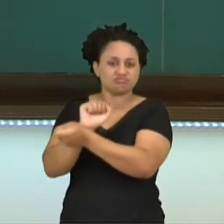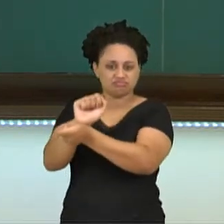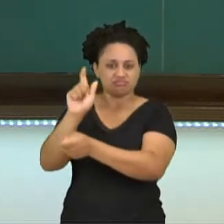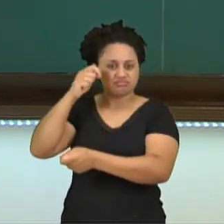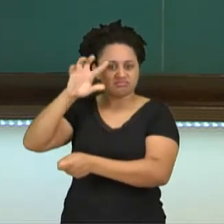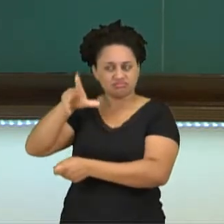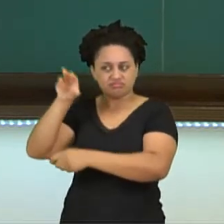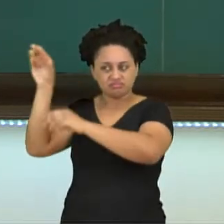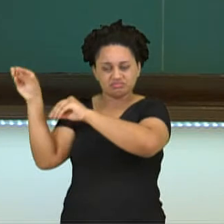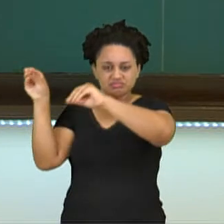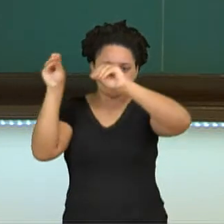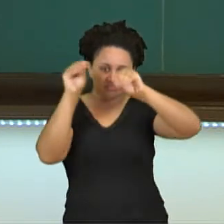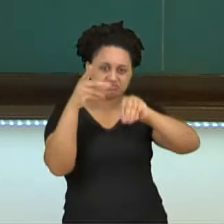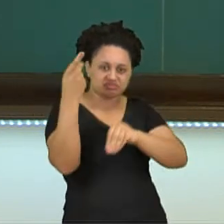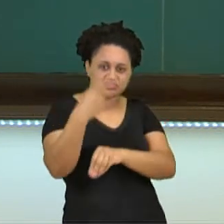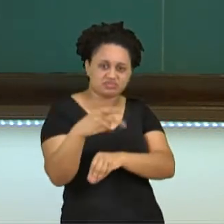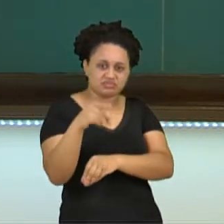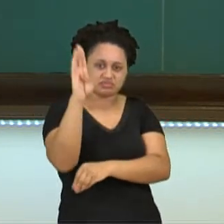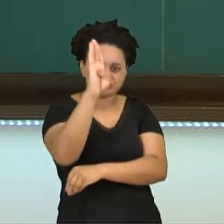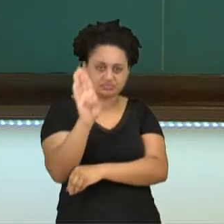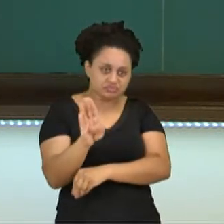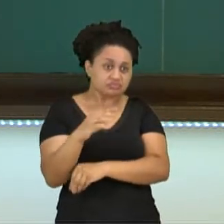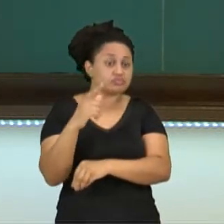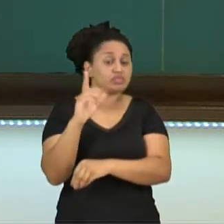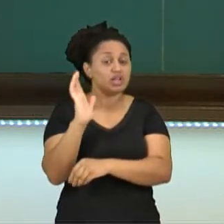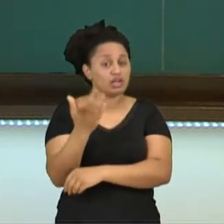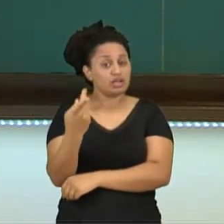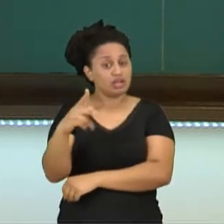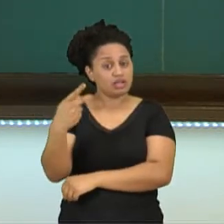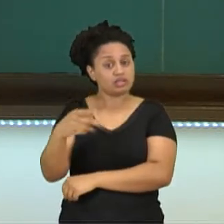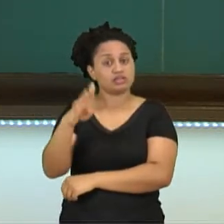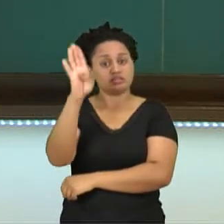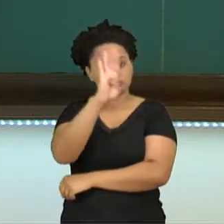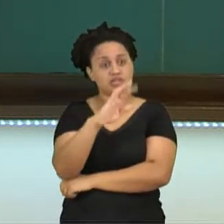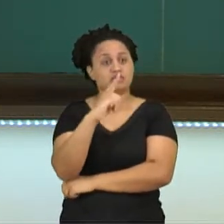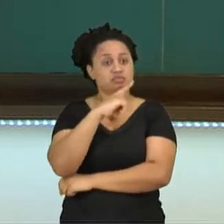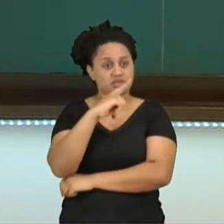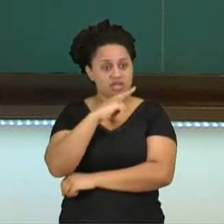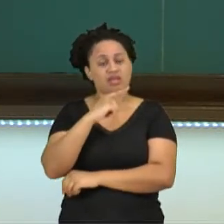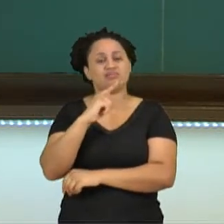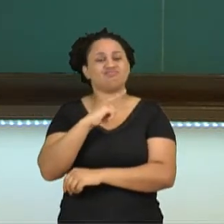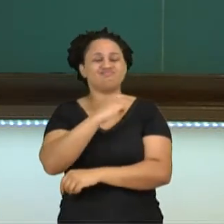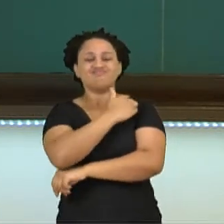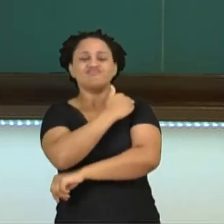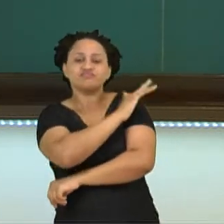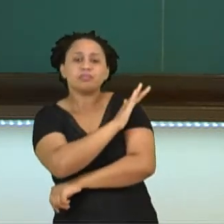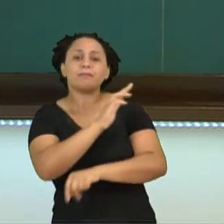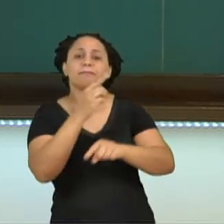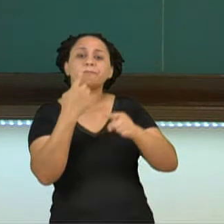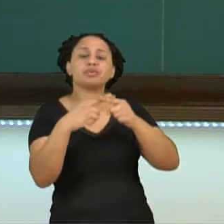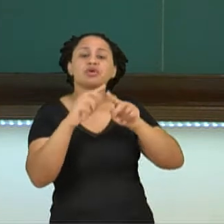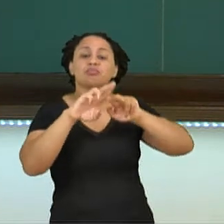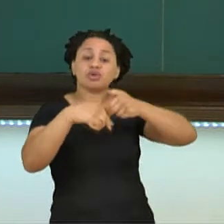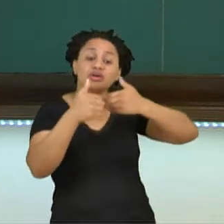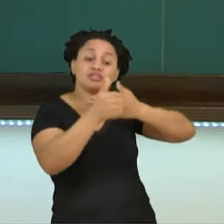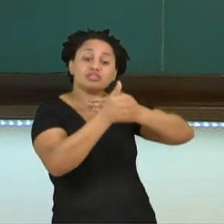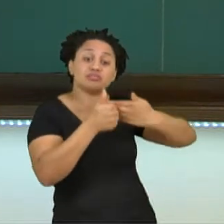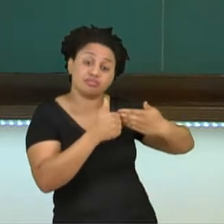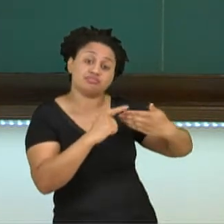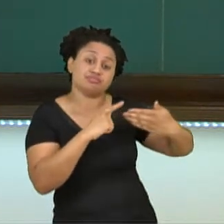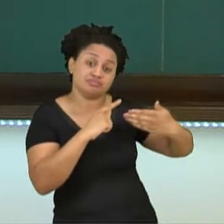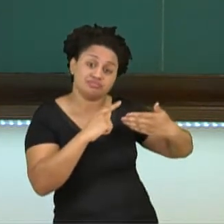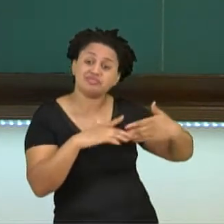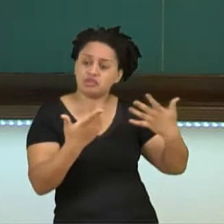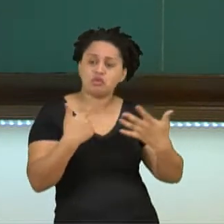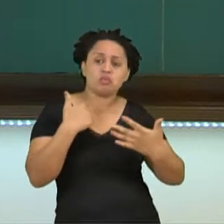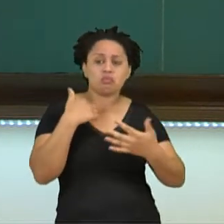aqui no Brasil, elas existem e sofrem esse preconceito devido a uma moral. Então, gente não pode